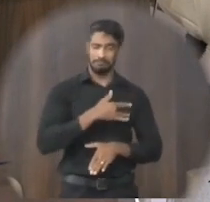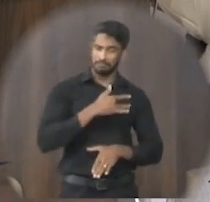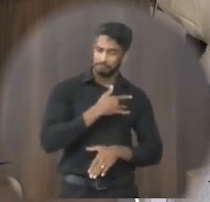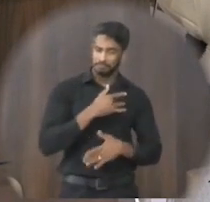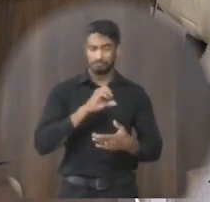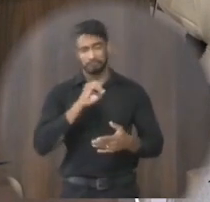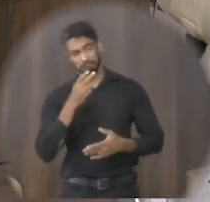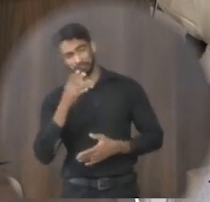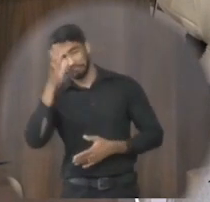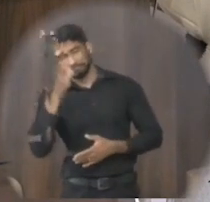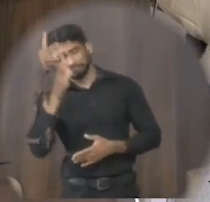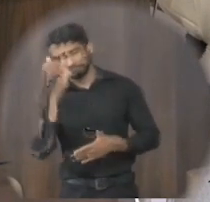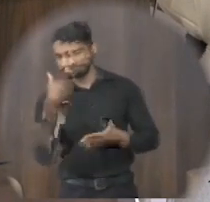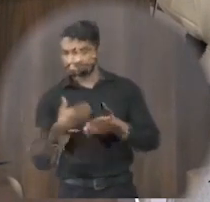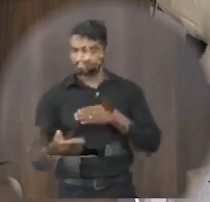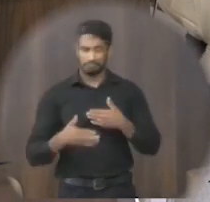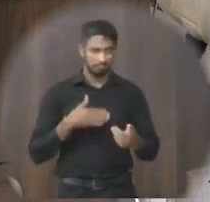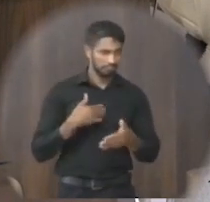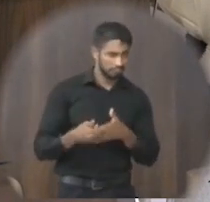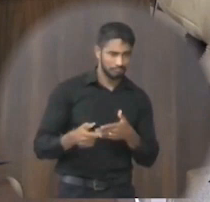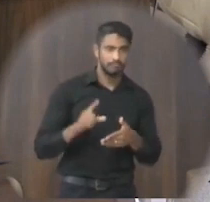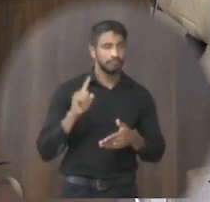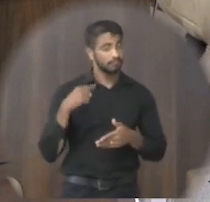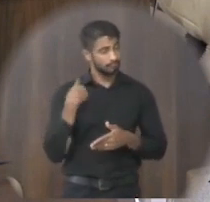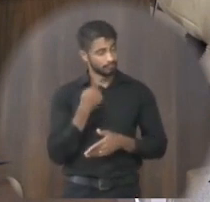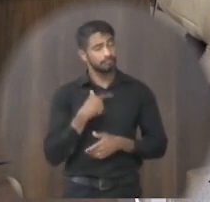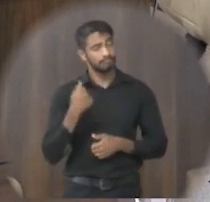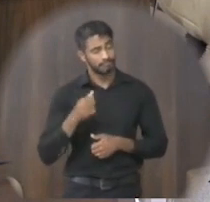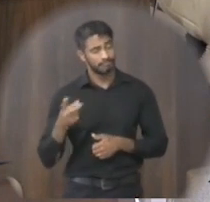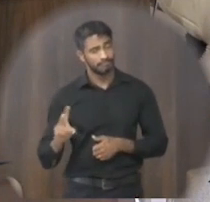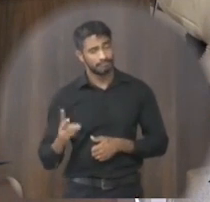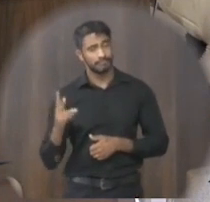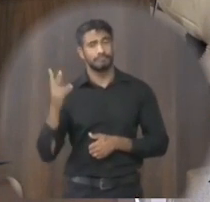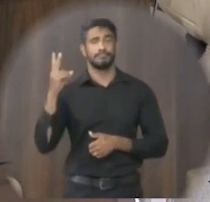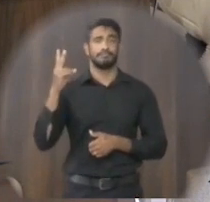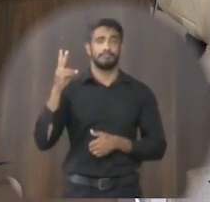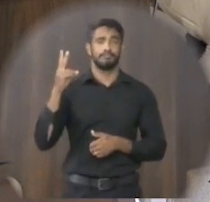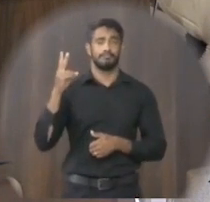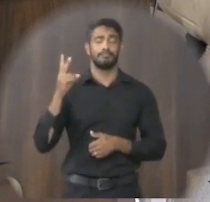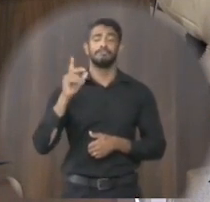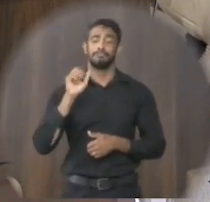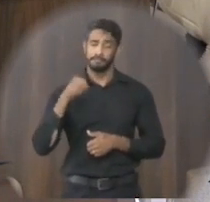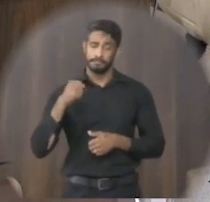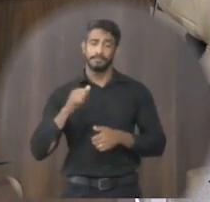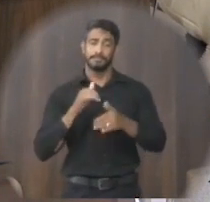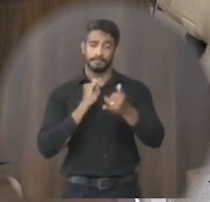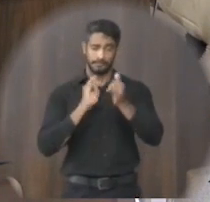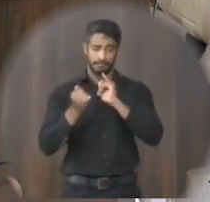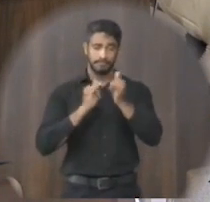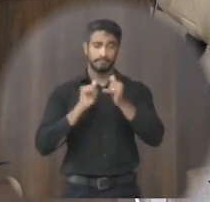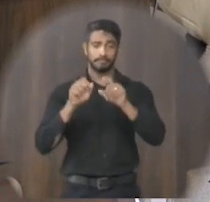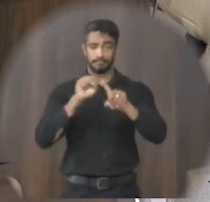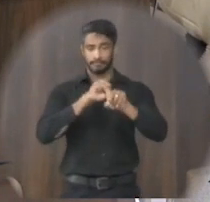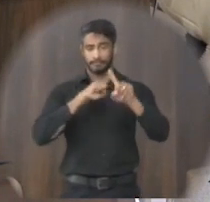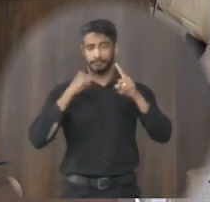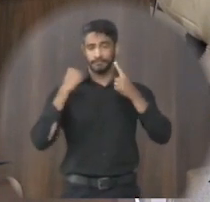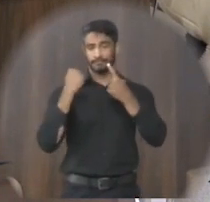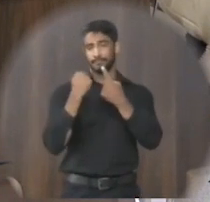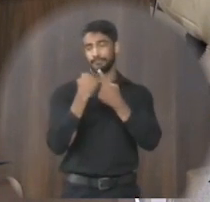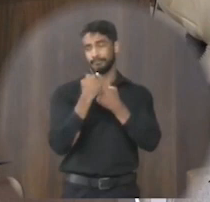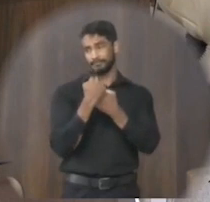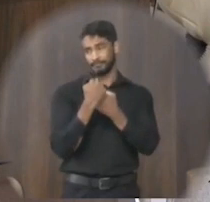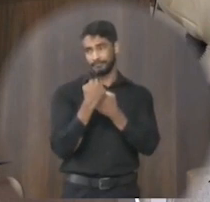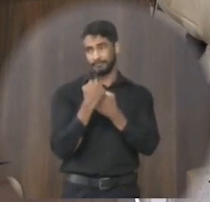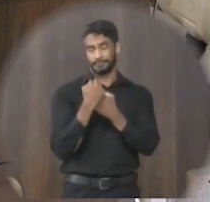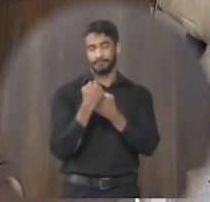cruzeirenses isso a gente tem que valorizar isso tem que ser informado da sociedade a